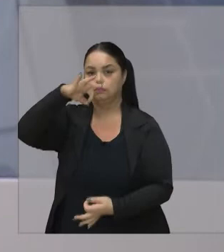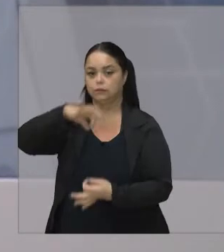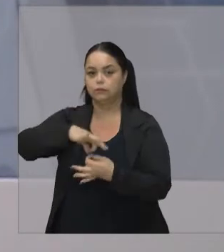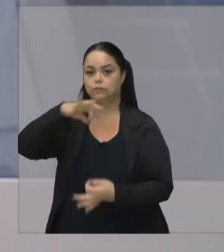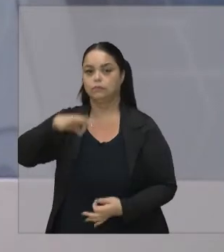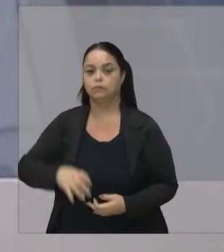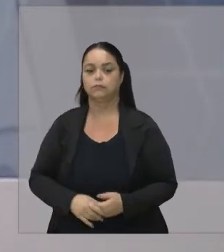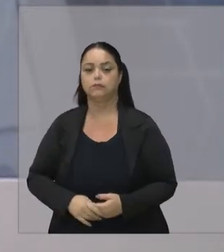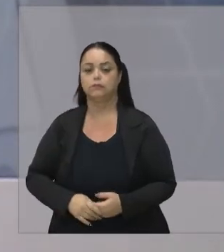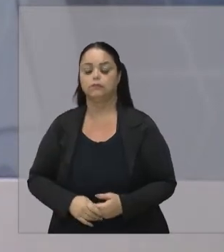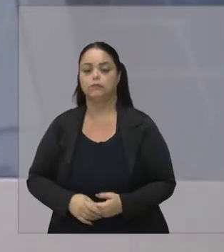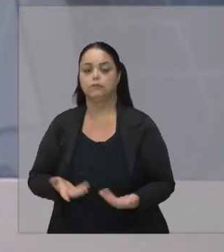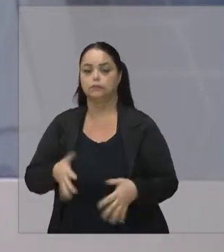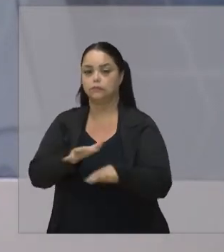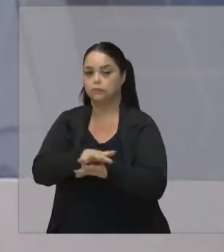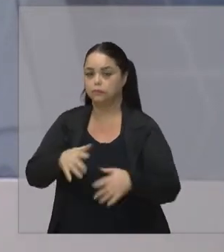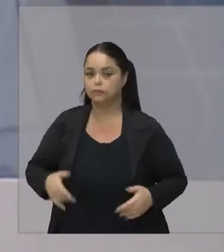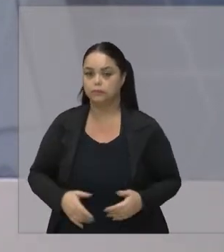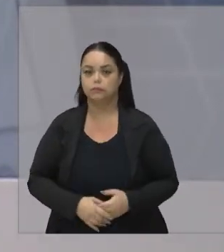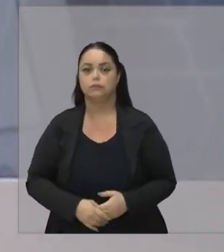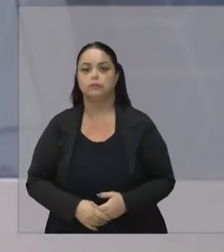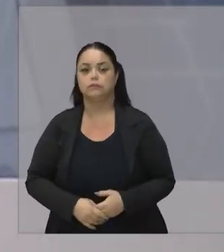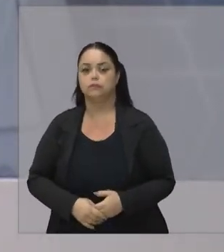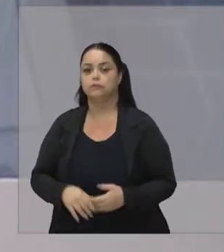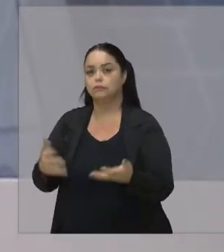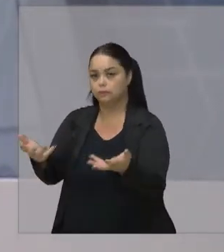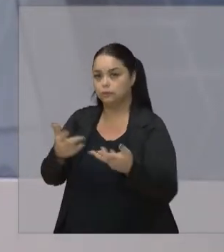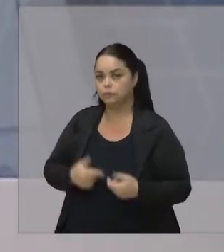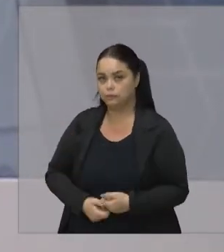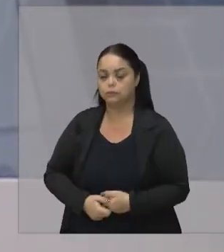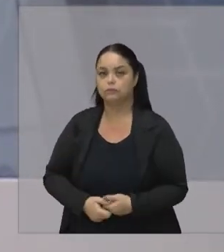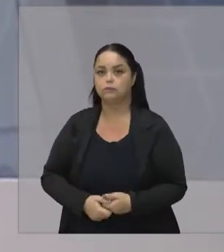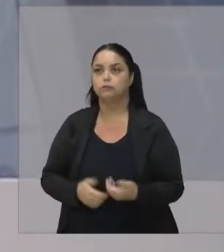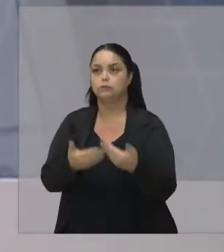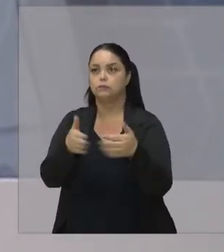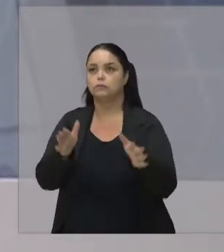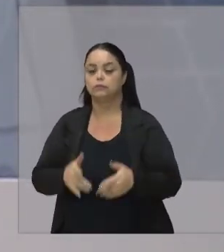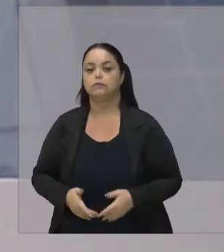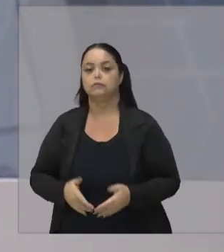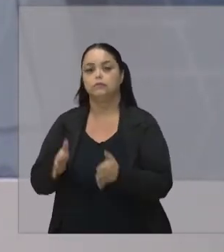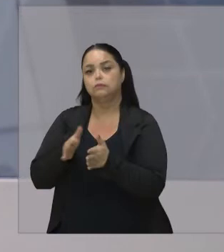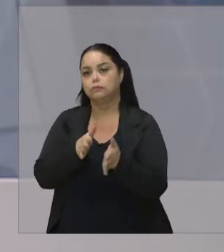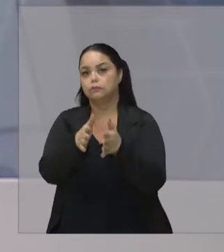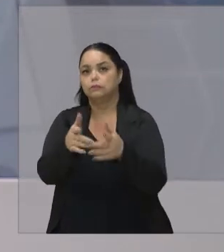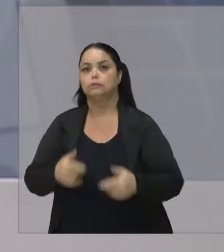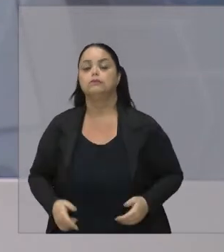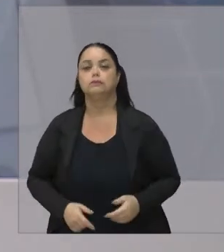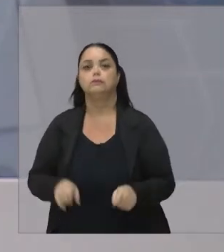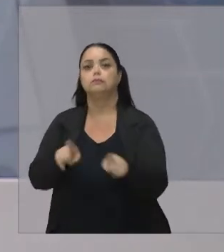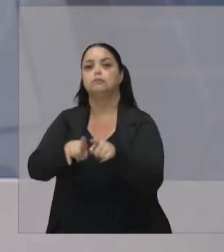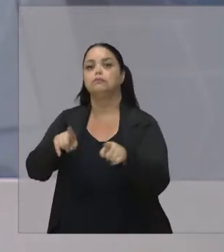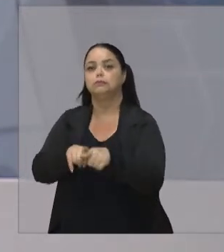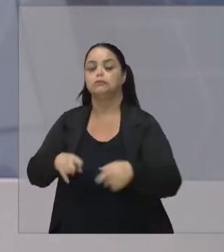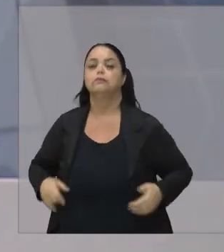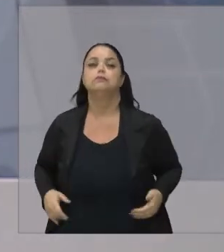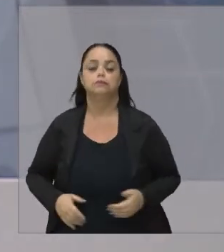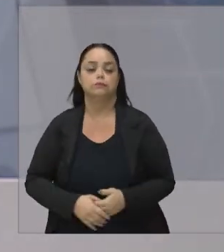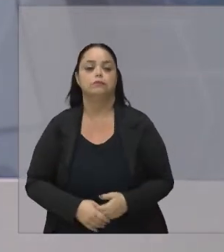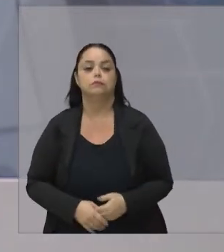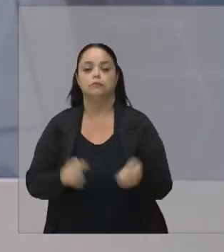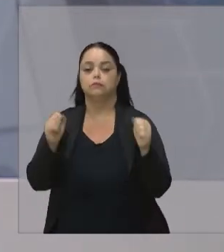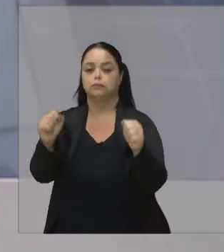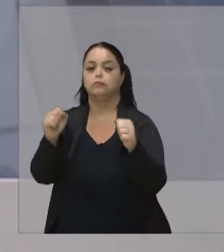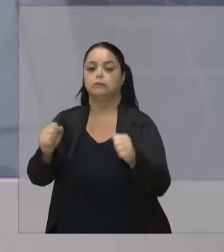uma pauta De inclusão Ela vem abrindo Um caminho Também Para que a gente